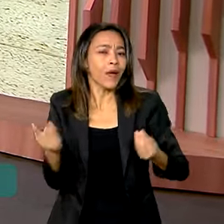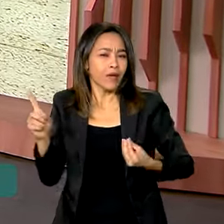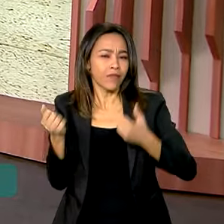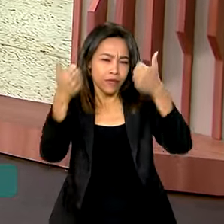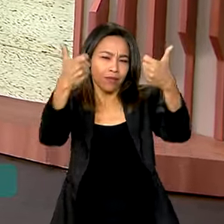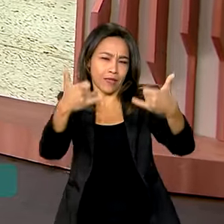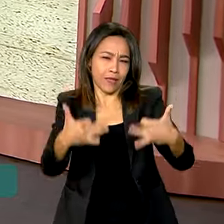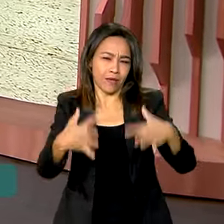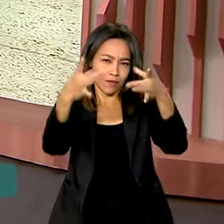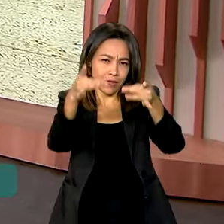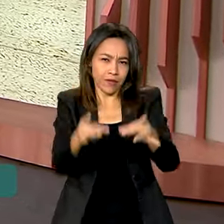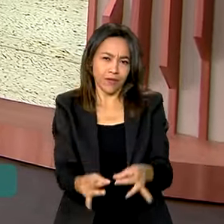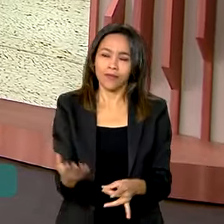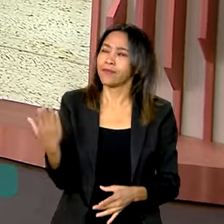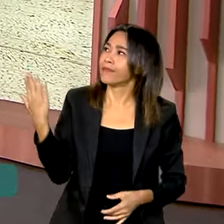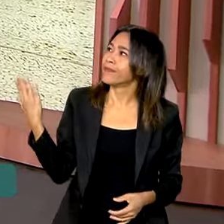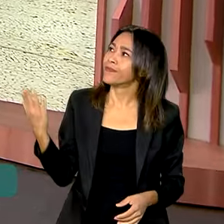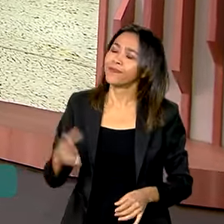detalhes.